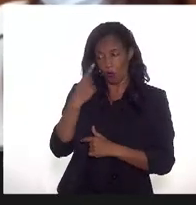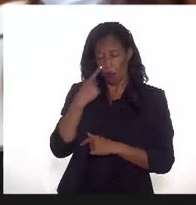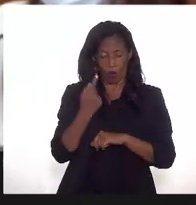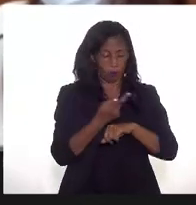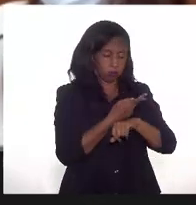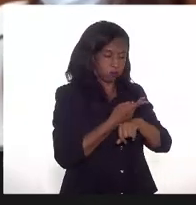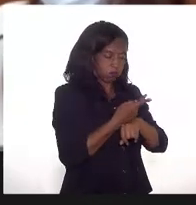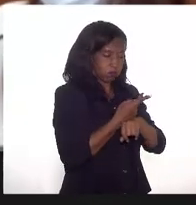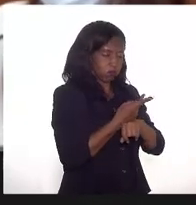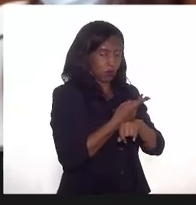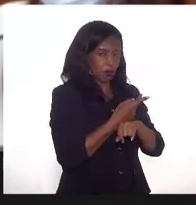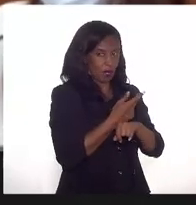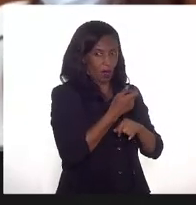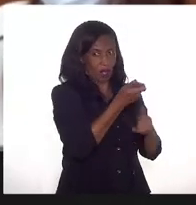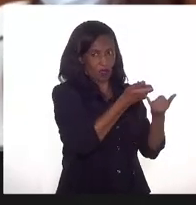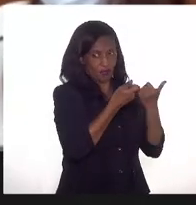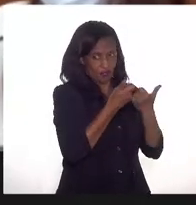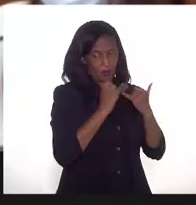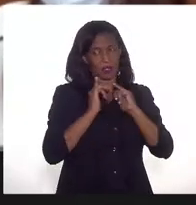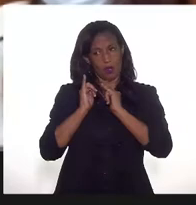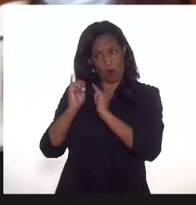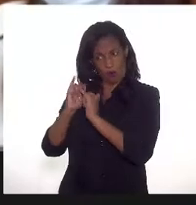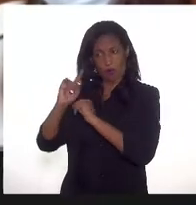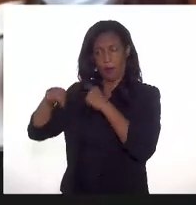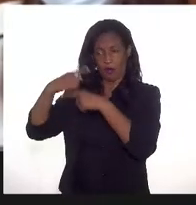e informar posteriormente.